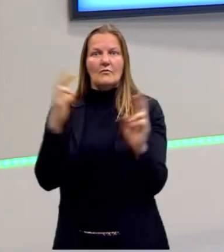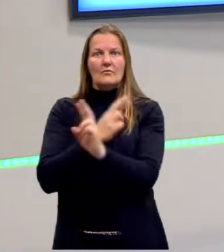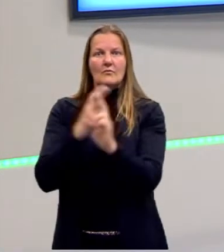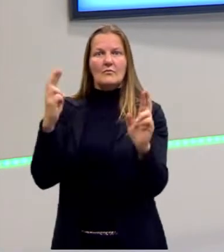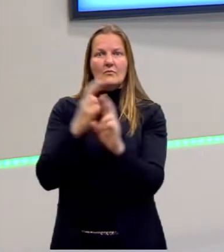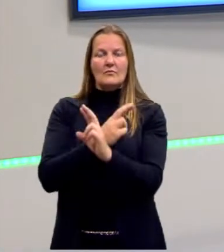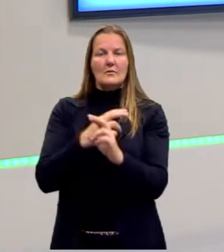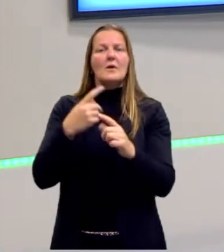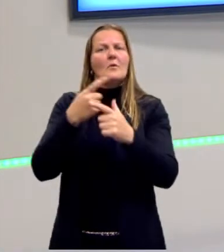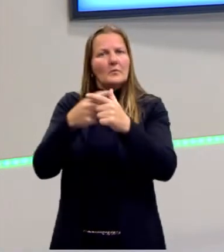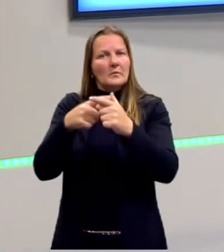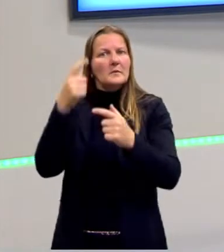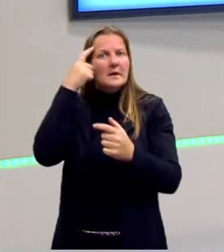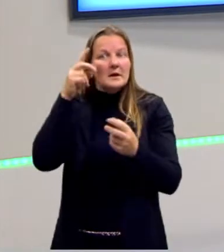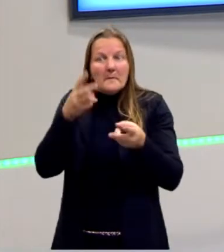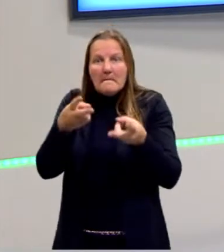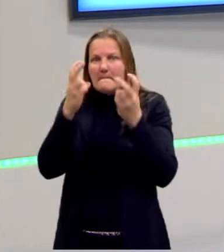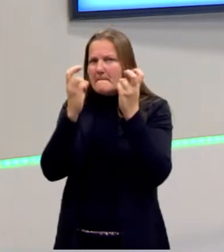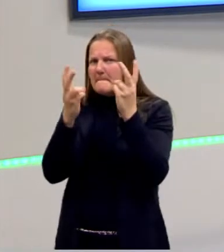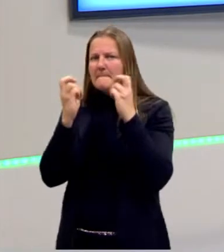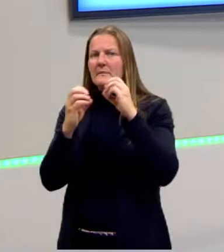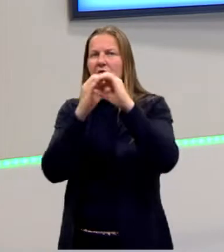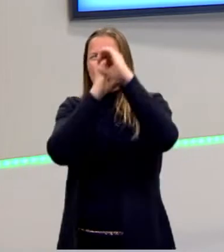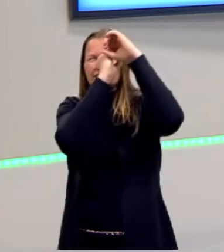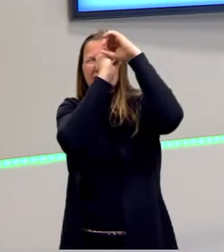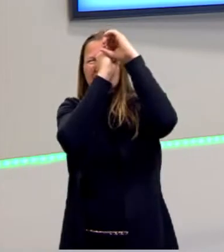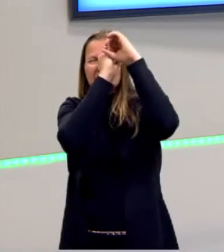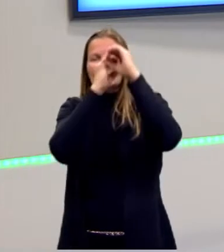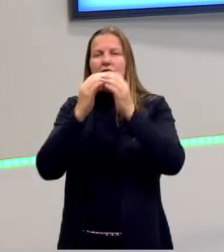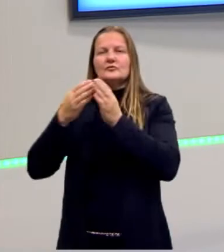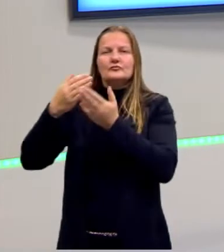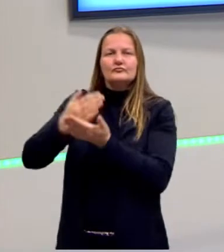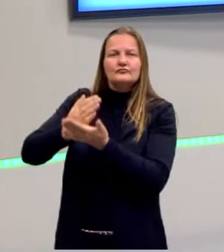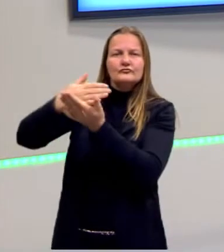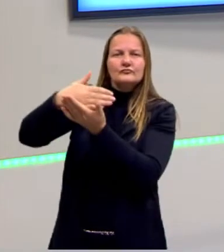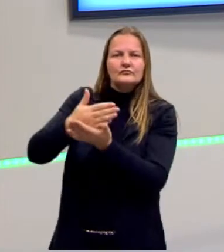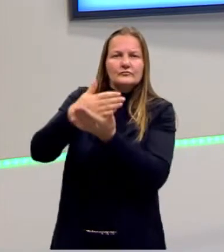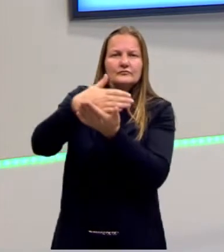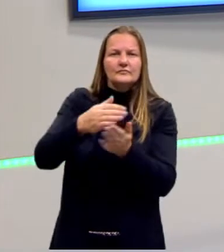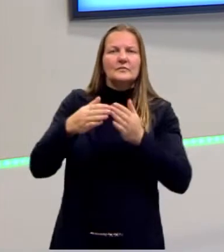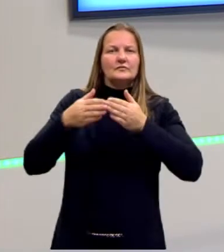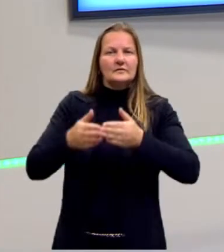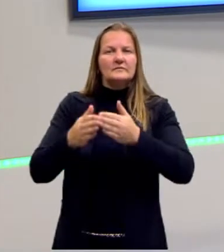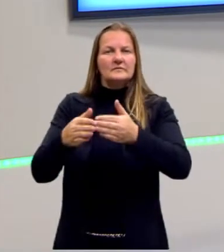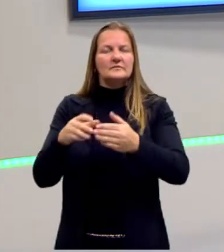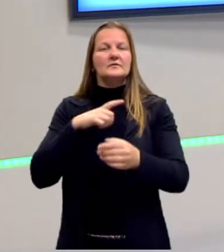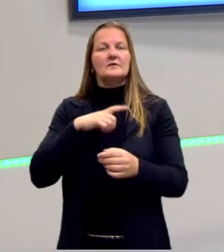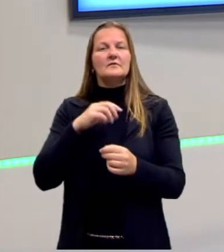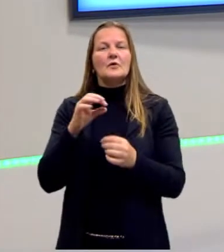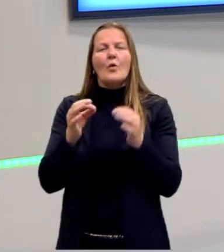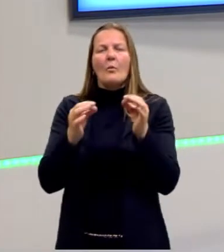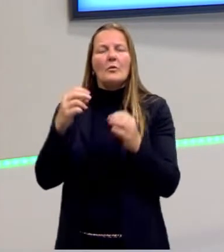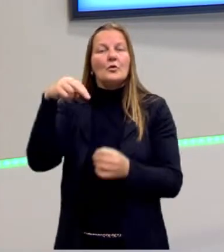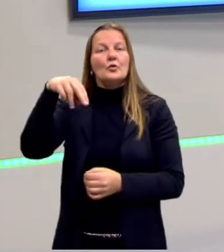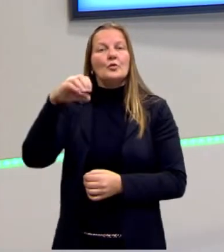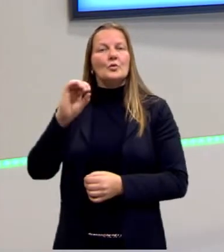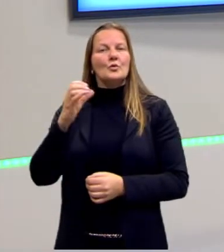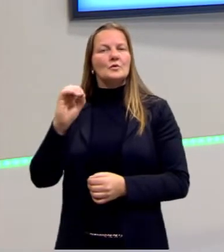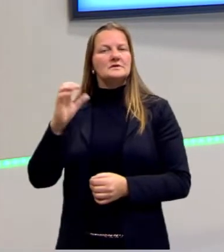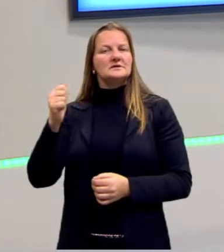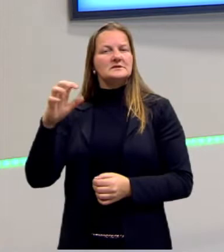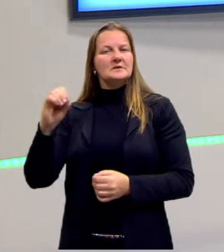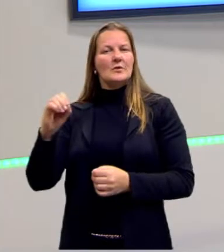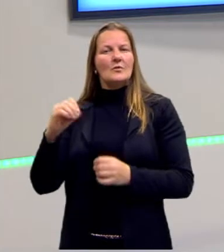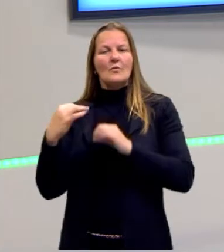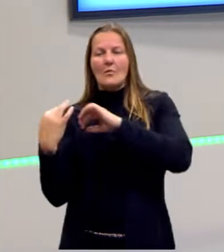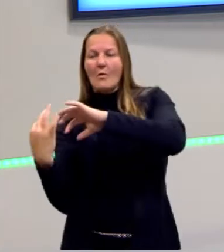dos problemas, justamente, da astronomia, das navegações. Ele teve essa noção, então, do nosso